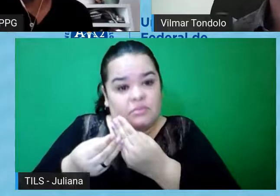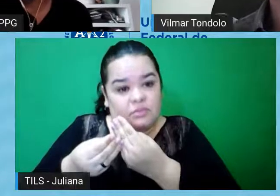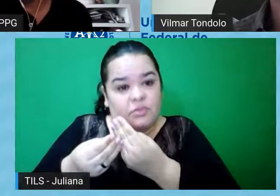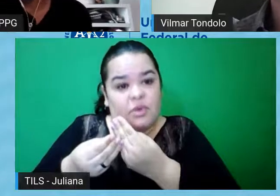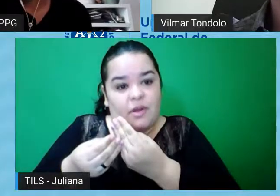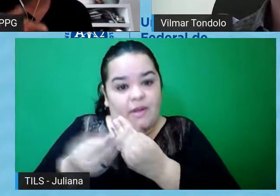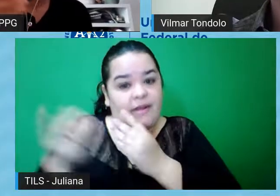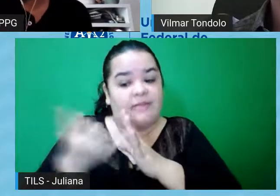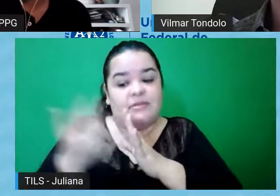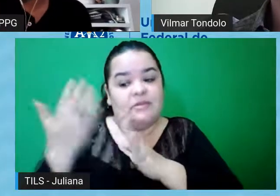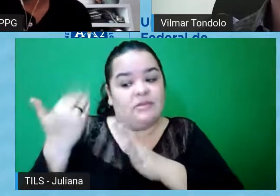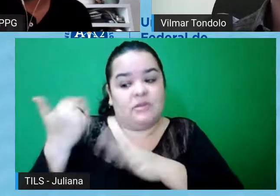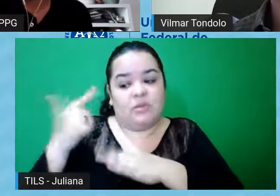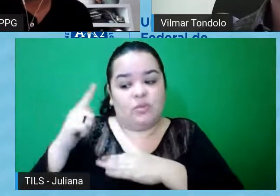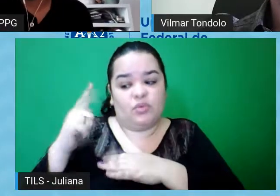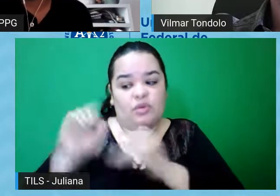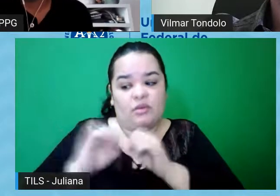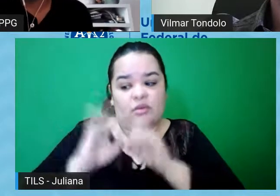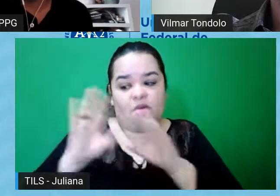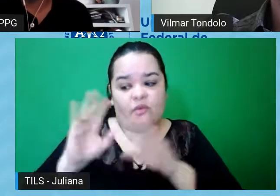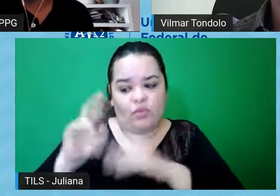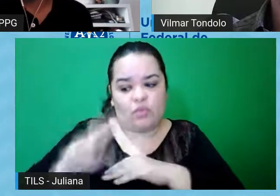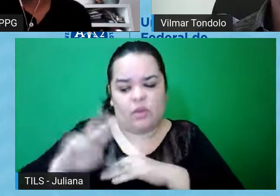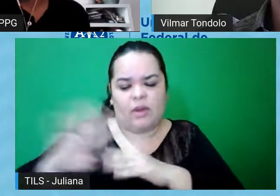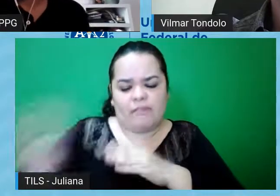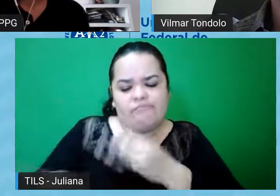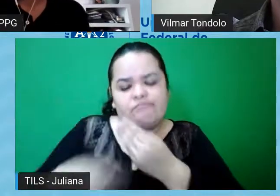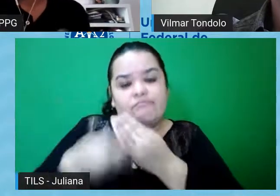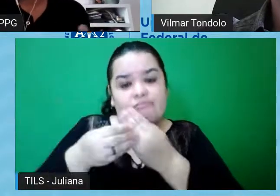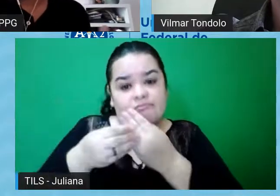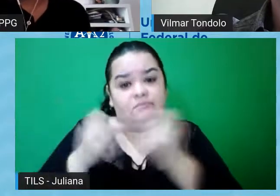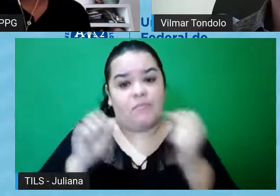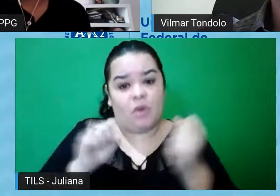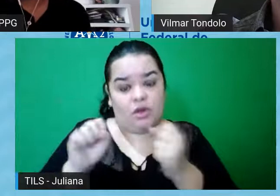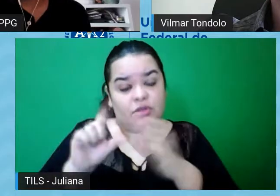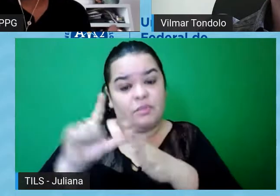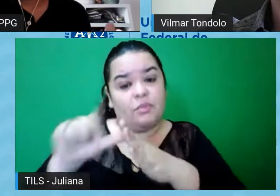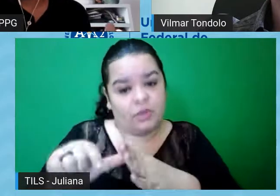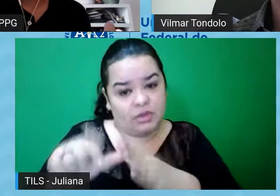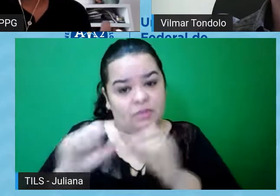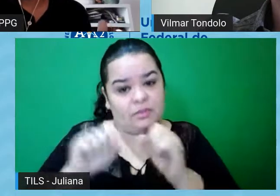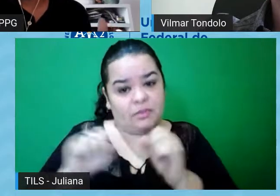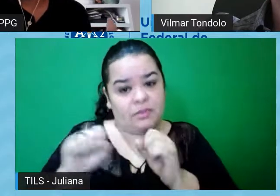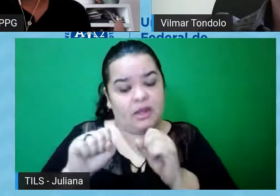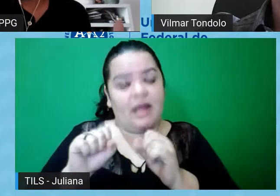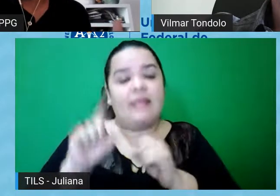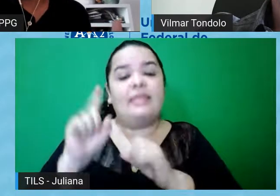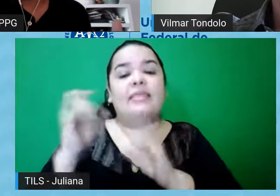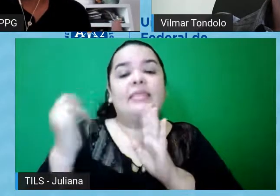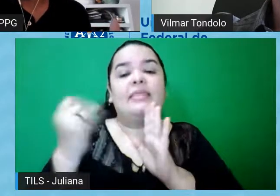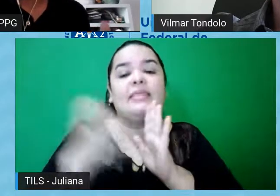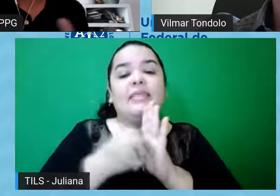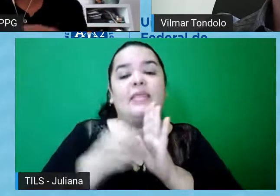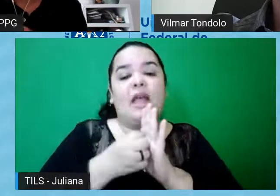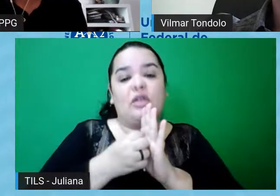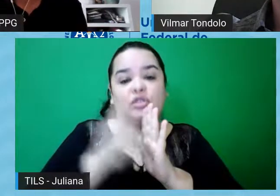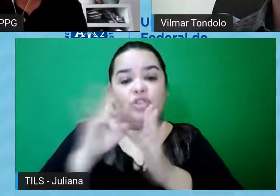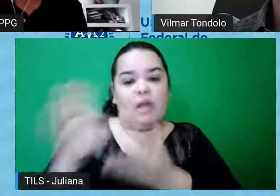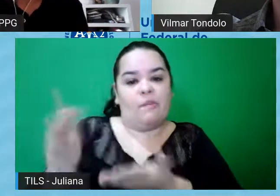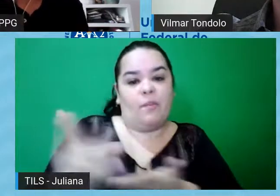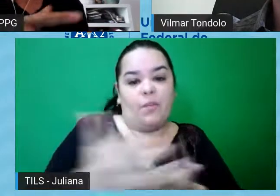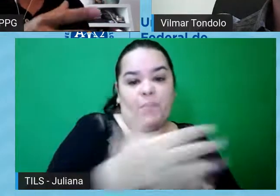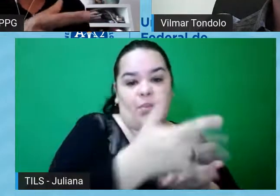que não estavam contempladas, tá, ou se eu quero incluir alguma coisa no projeto, mas em geral, dados secundários, né, de pesquisas já coletadas,